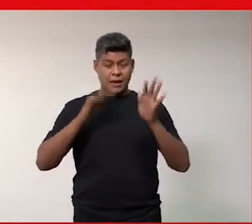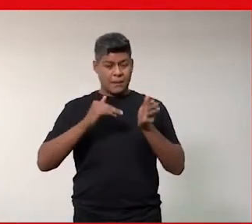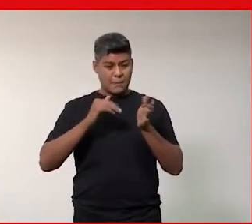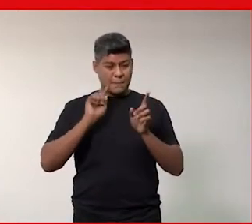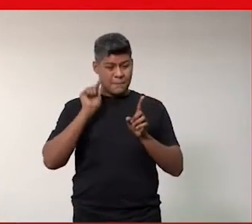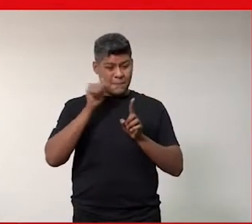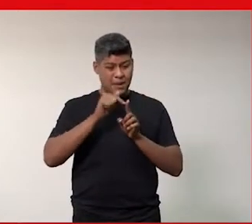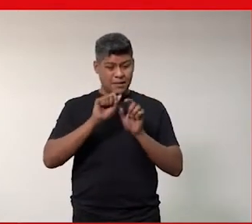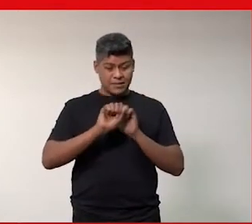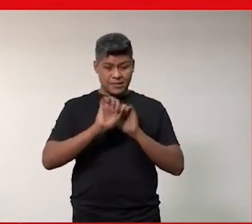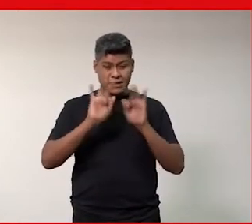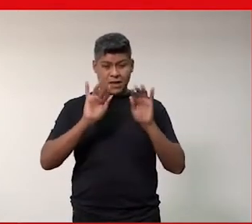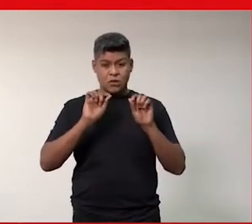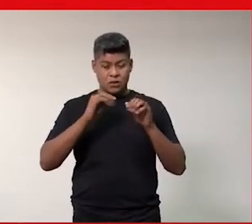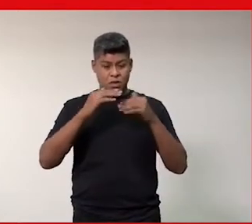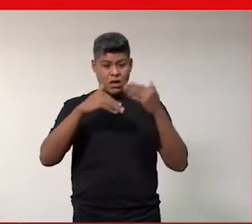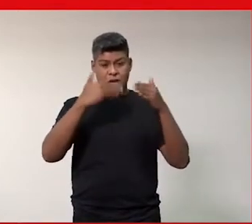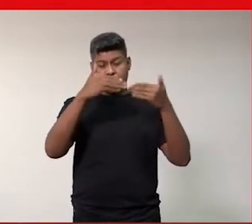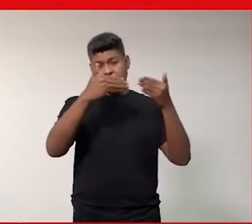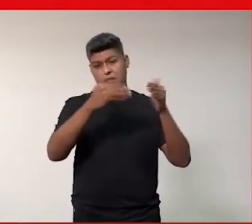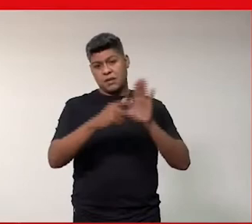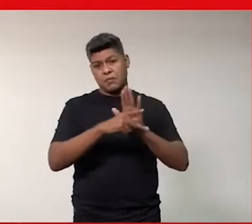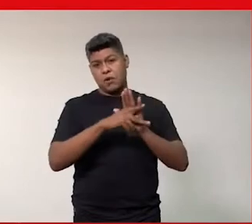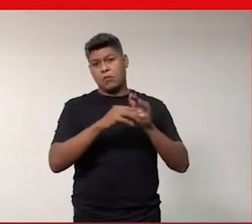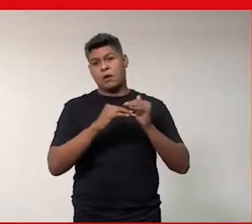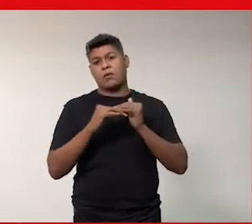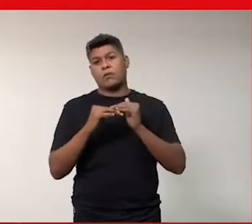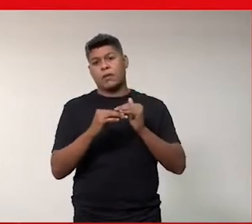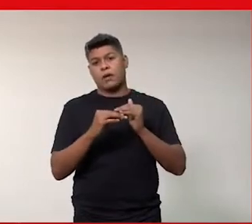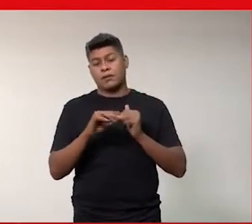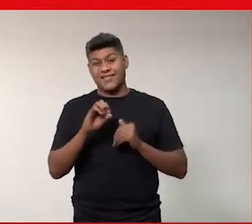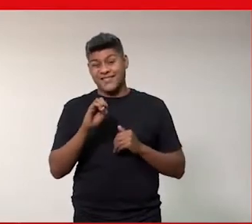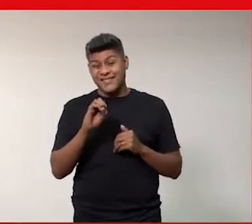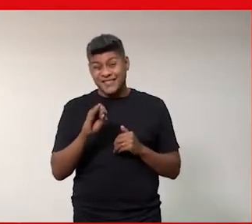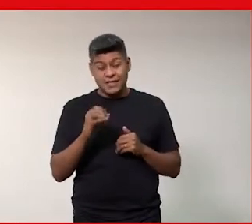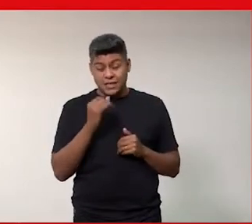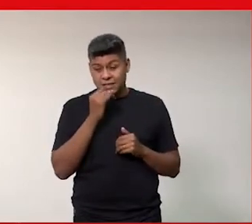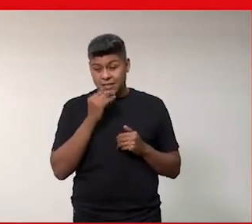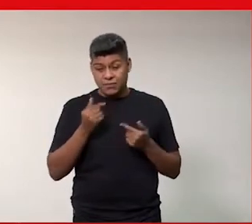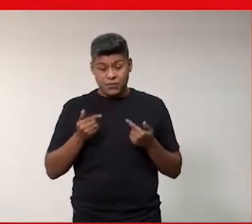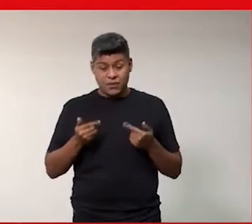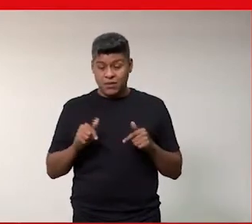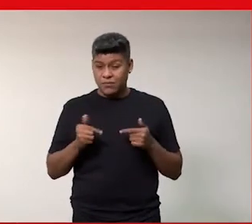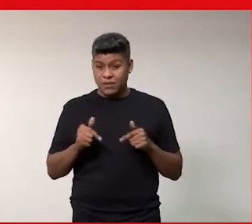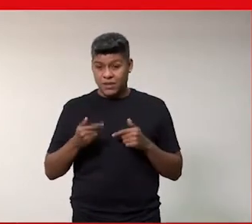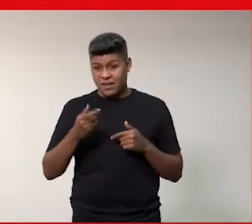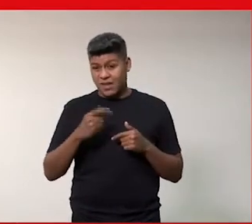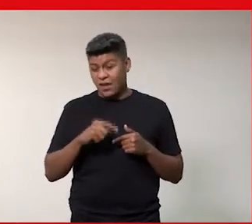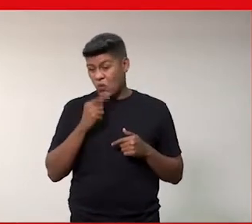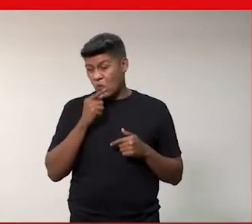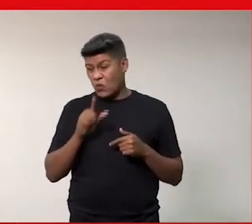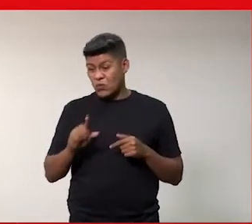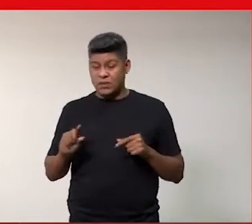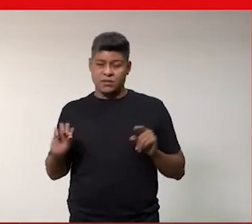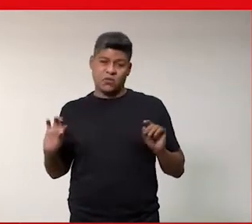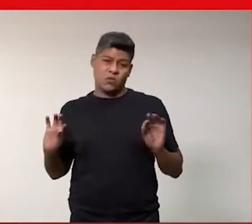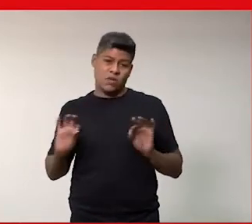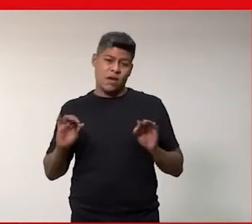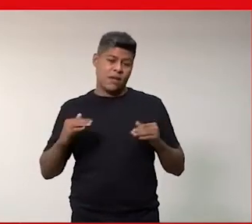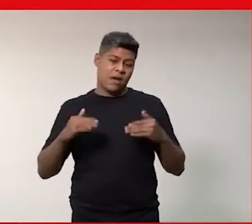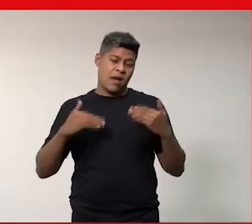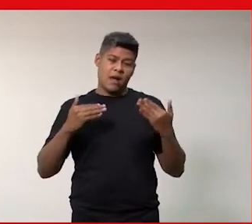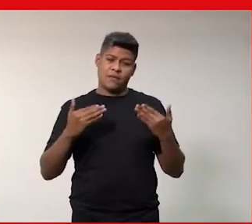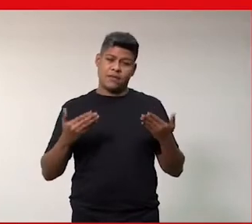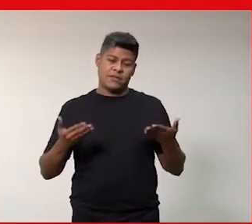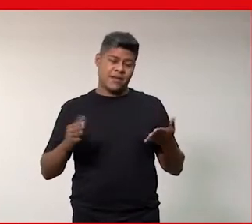claros também para avançar nessa questão da igualdade. Porque se eu não tiver isso, eu não consigo avançar